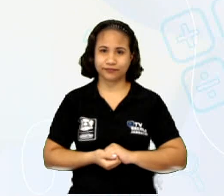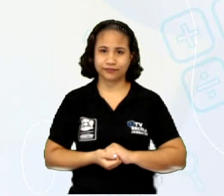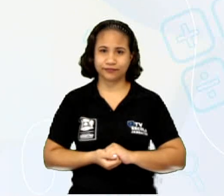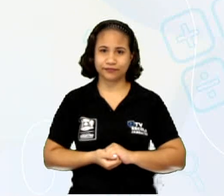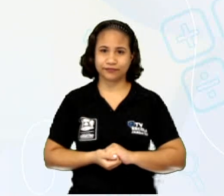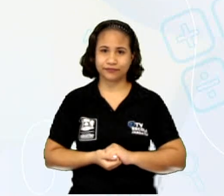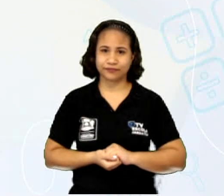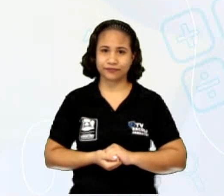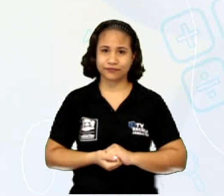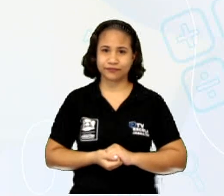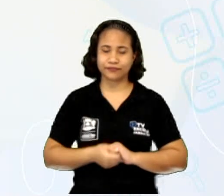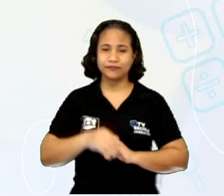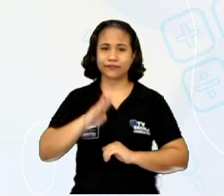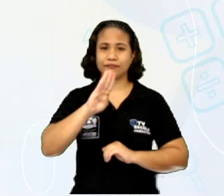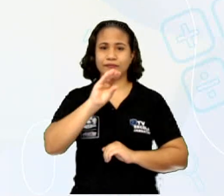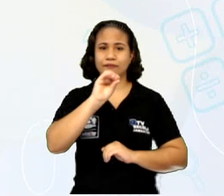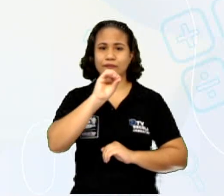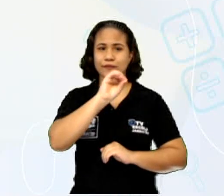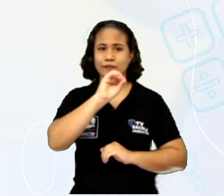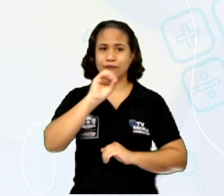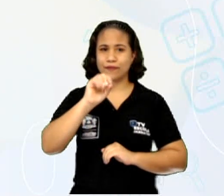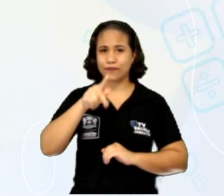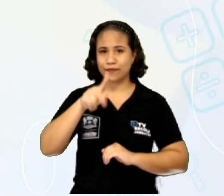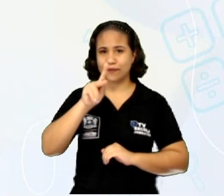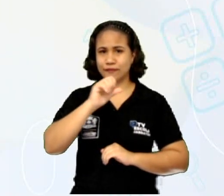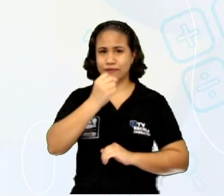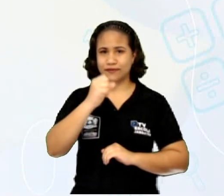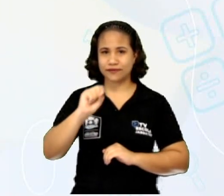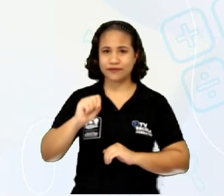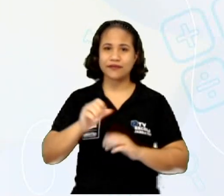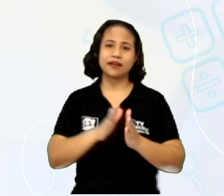books, eles. E they are, deles.